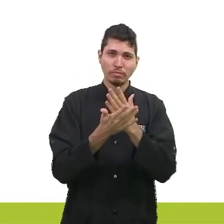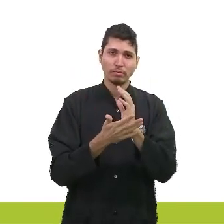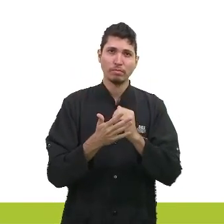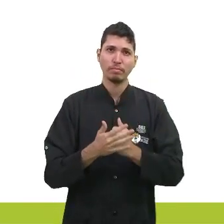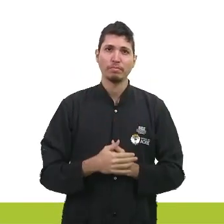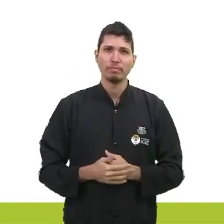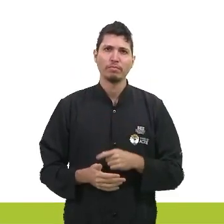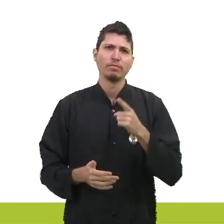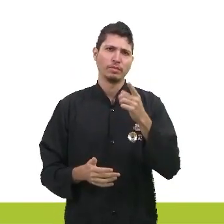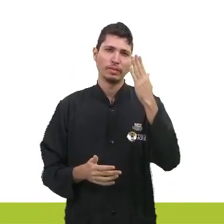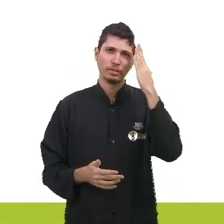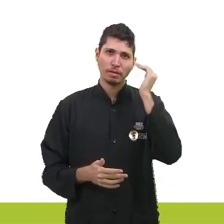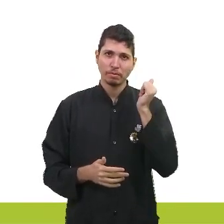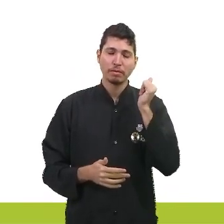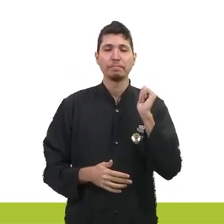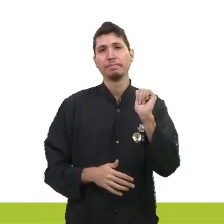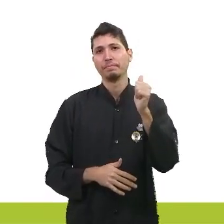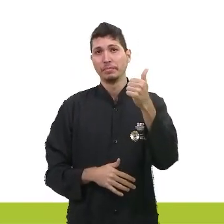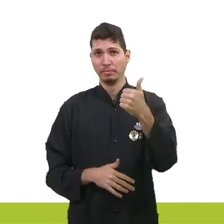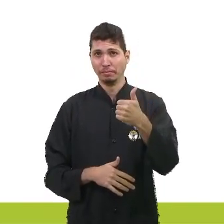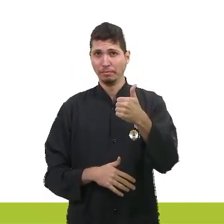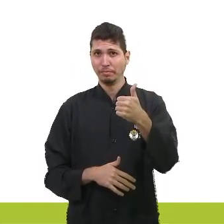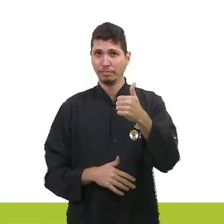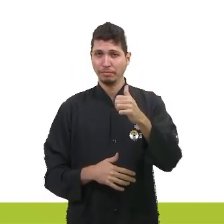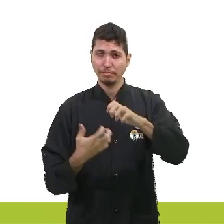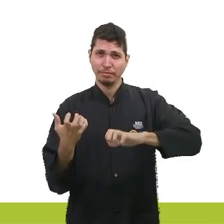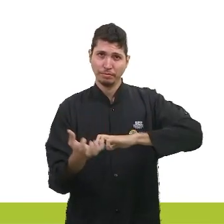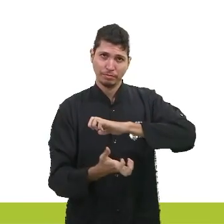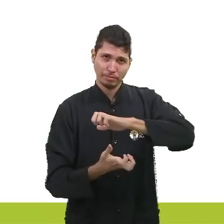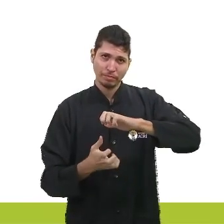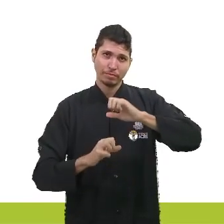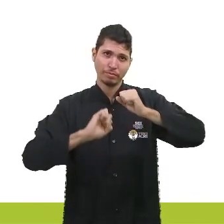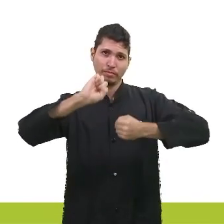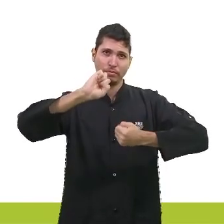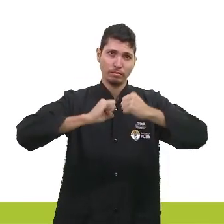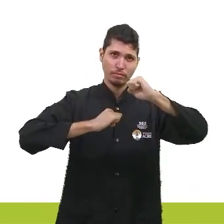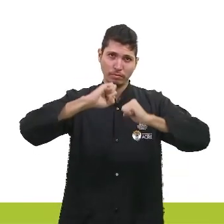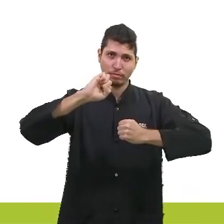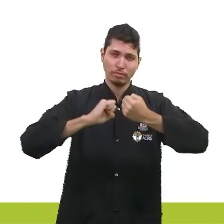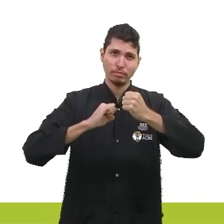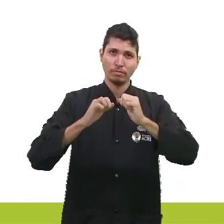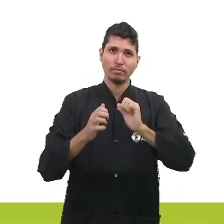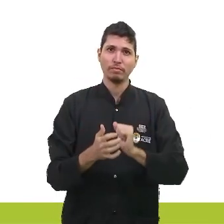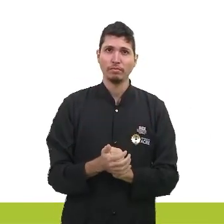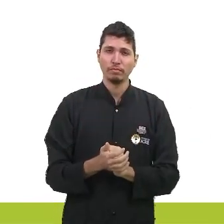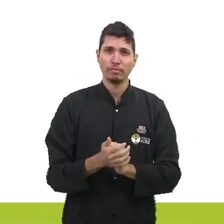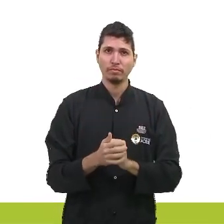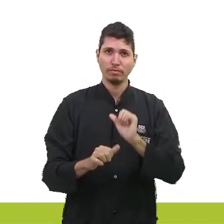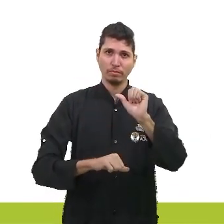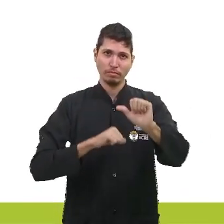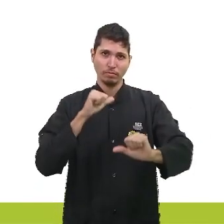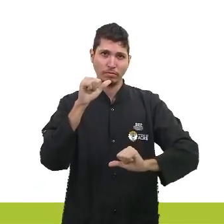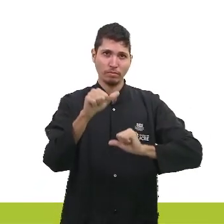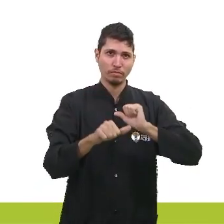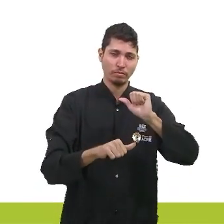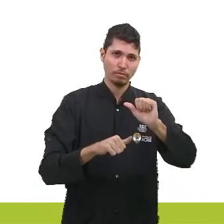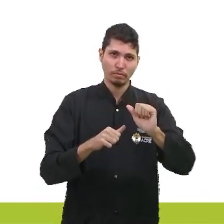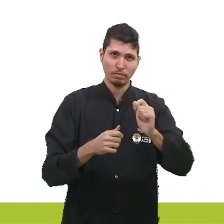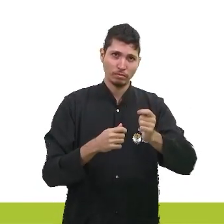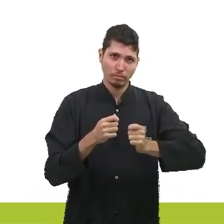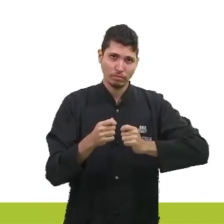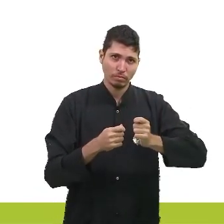primeira revolução industrial, ela promoveu alterações econômicas e sociais